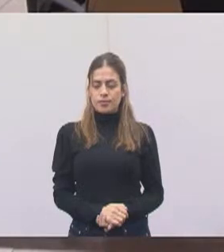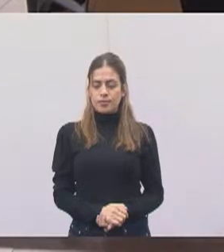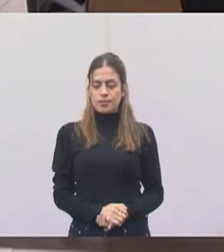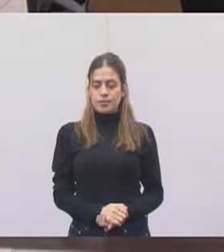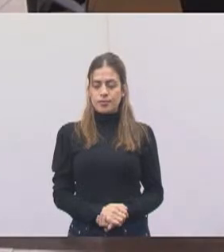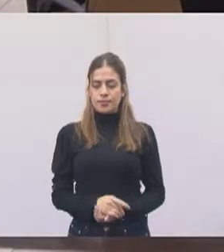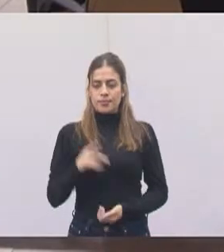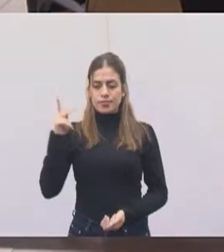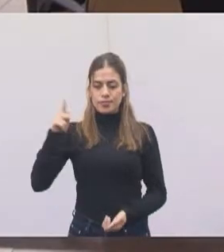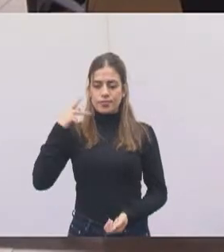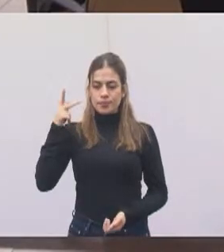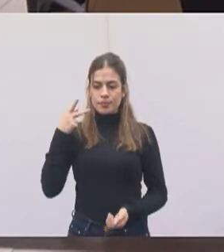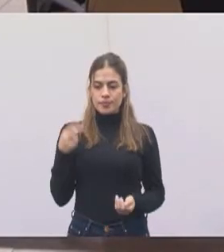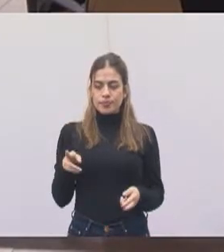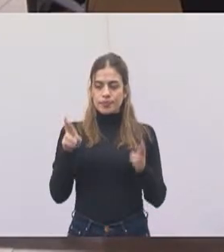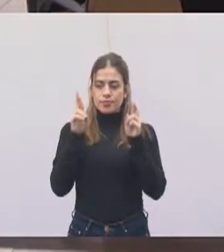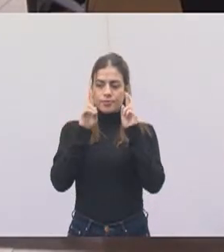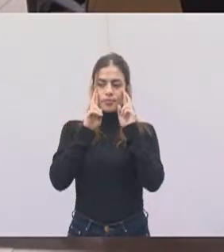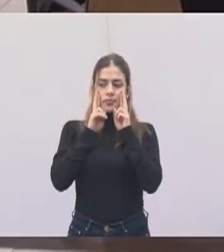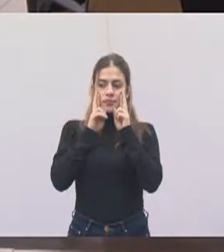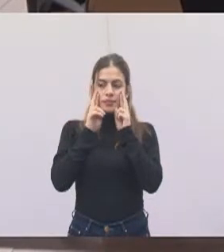Vereador Roberto Abreu.